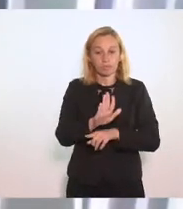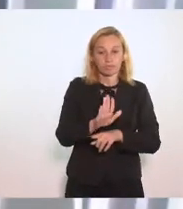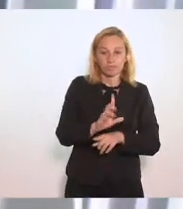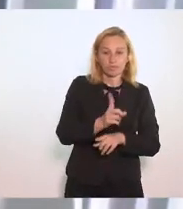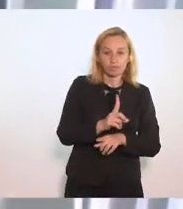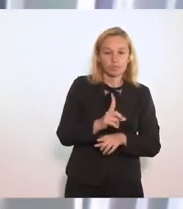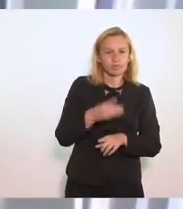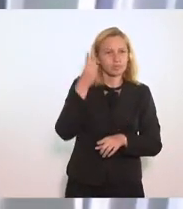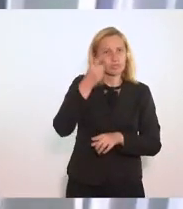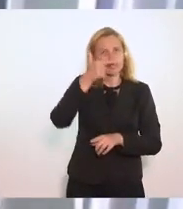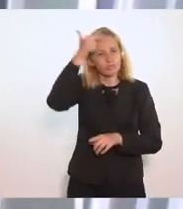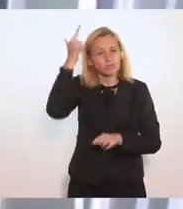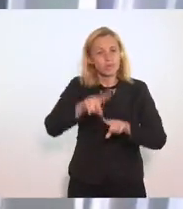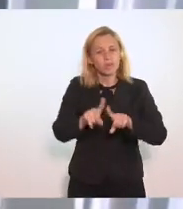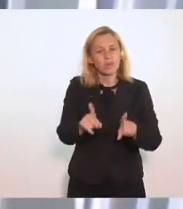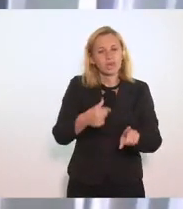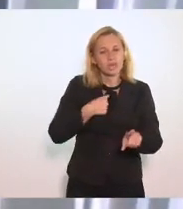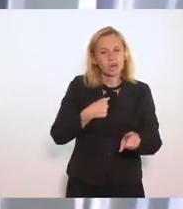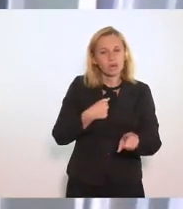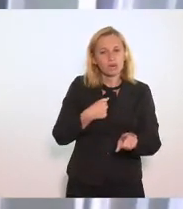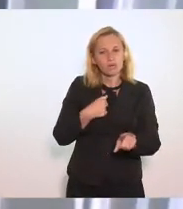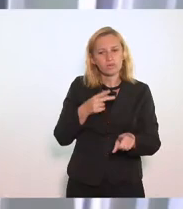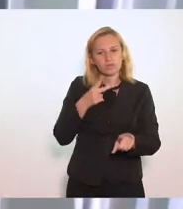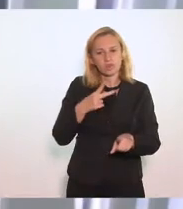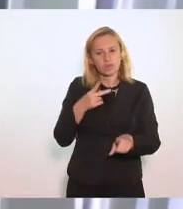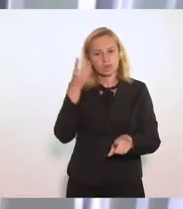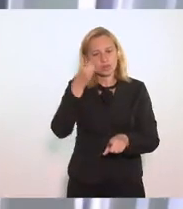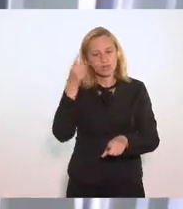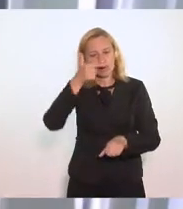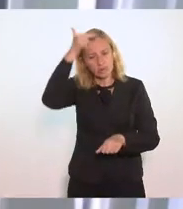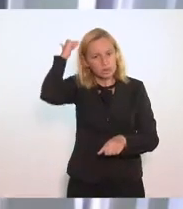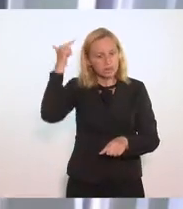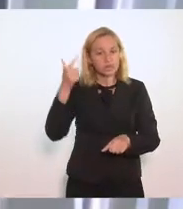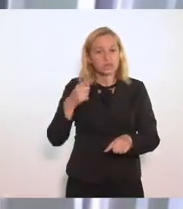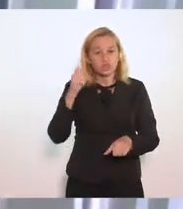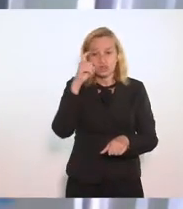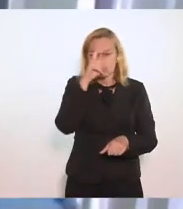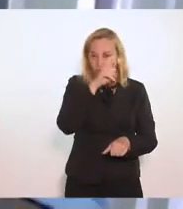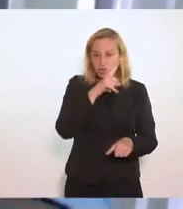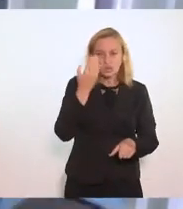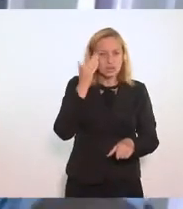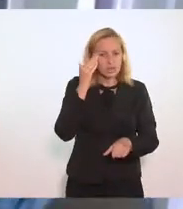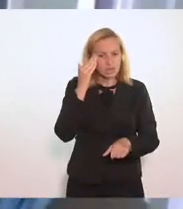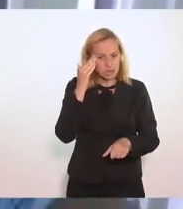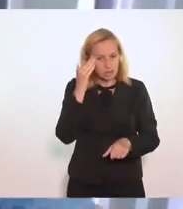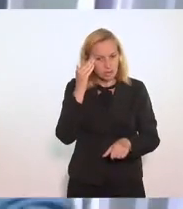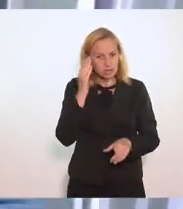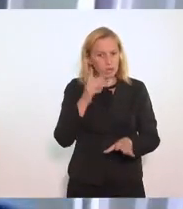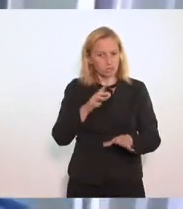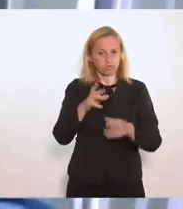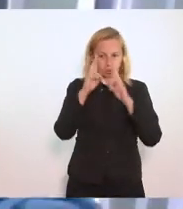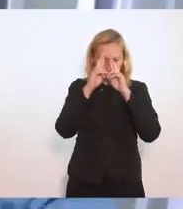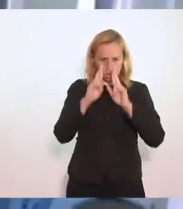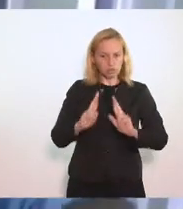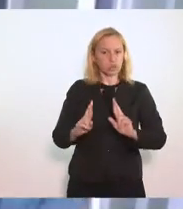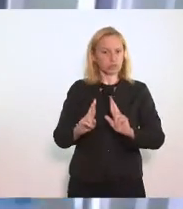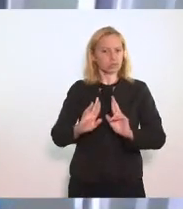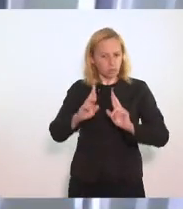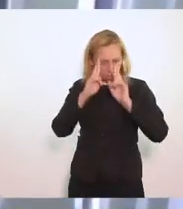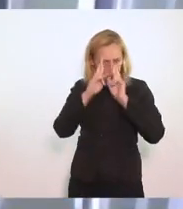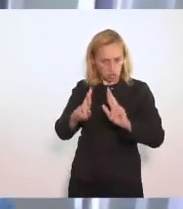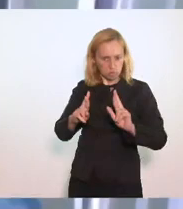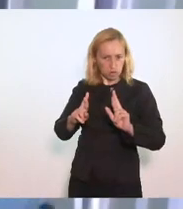Paulo Mas assim Eu Diferentemente do deputado Luiz Paulo Eu tenho dificuldade De entender Eu respeito Quero dizer que respeito